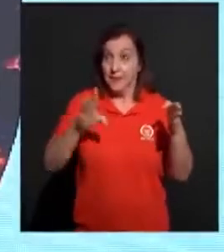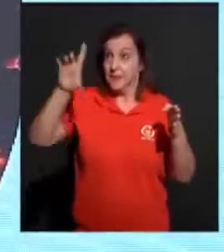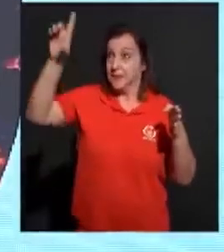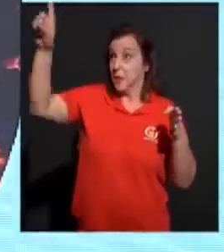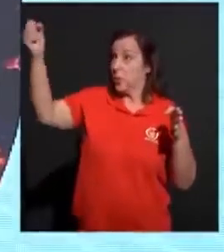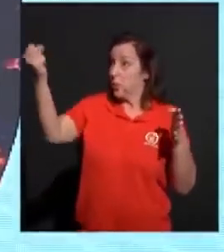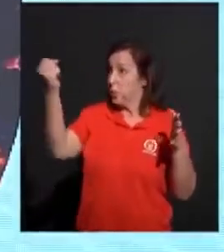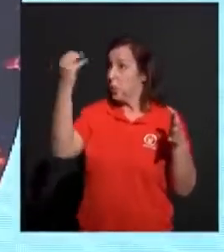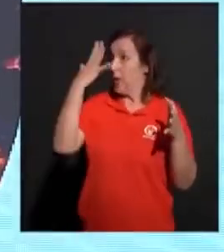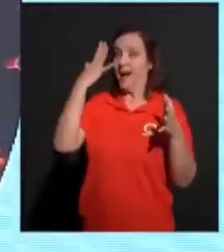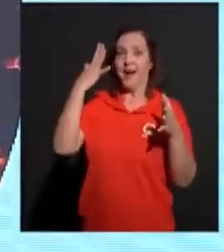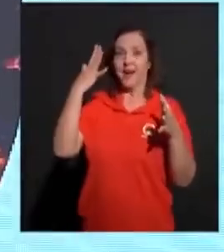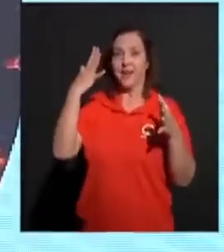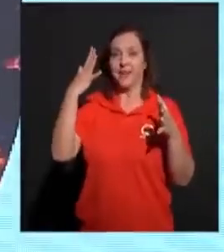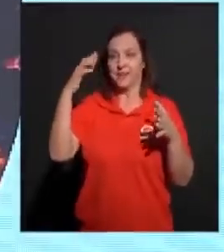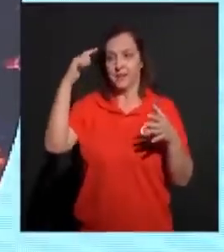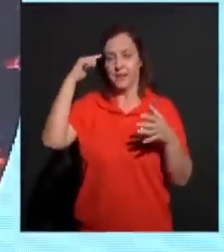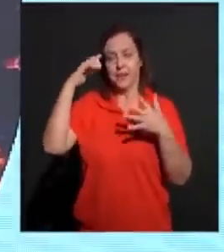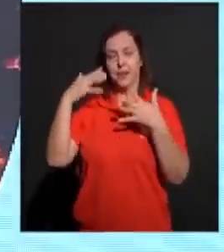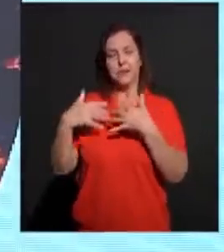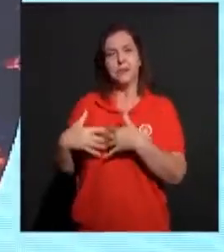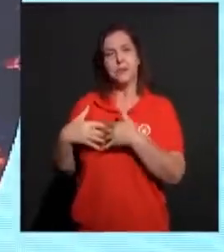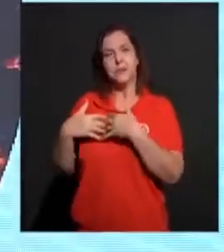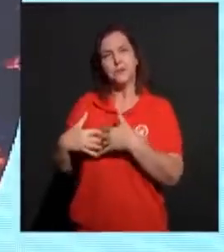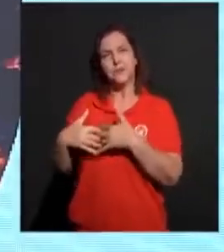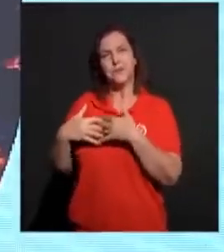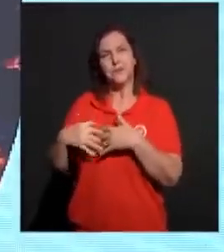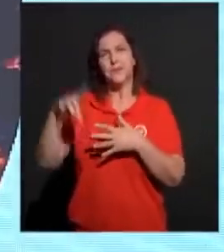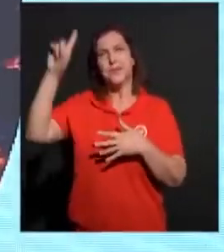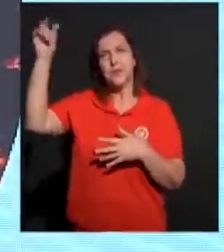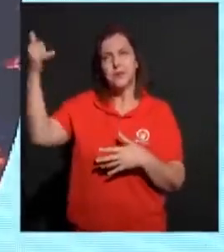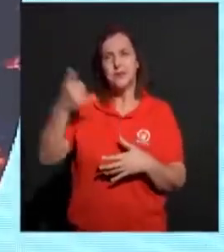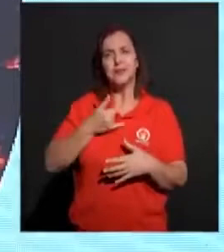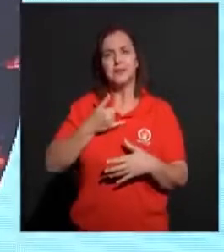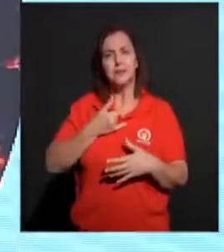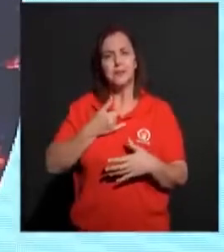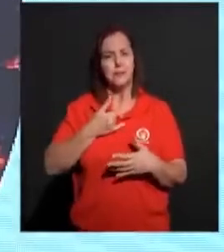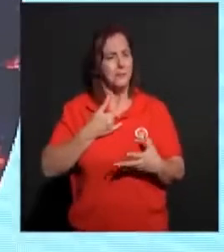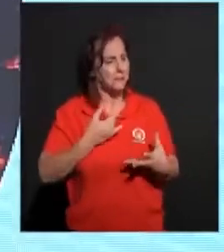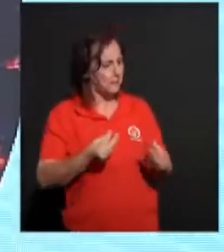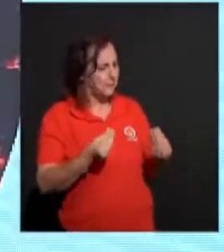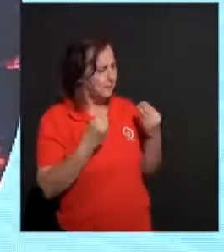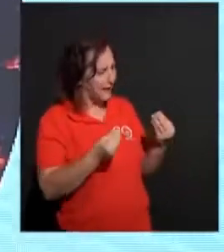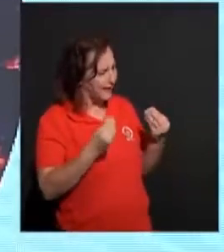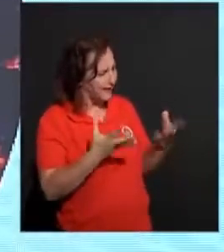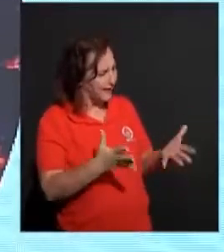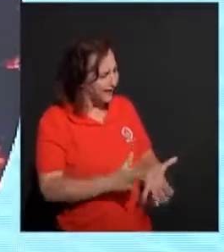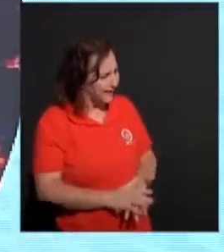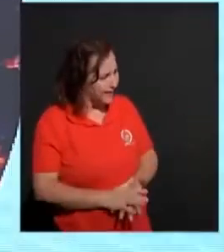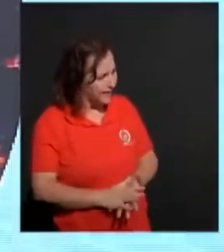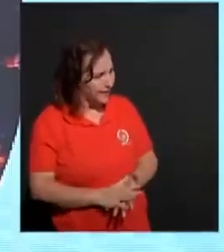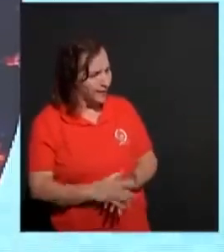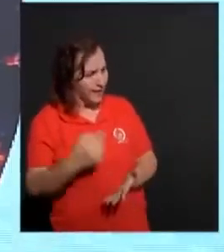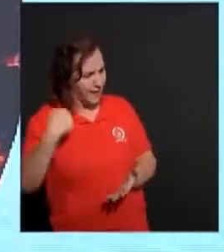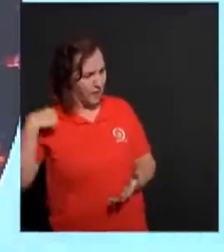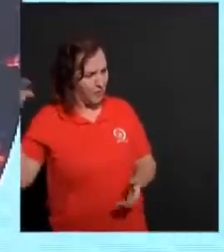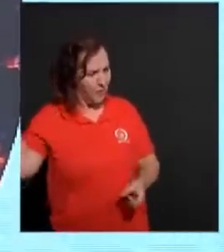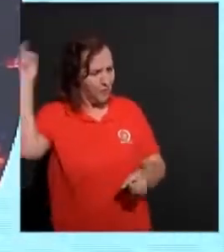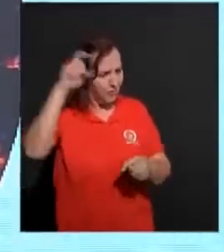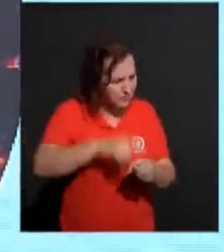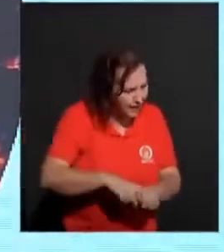revelação, Deus nos traz uma reflexão, melhor dizendo. Ele fala assim, o porquê disso? Eu vou voltar.